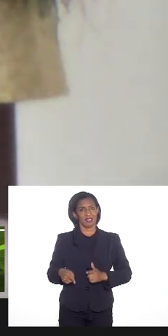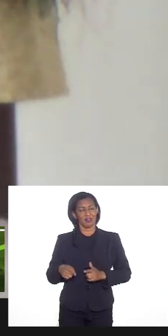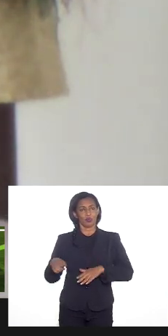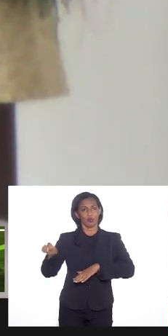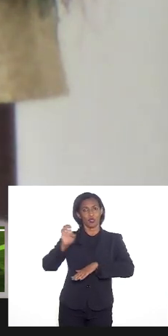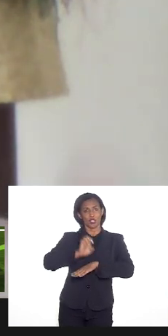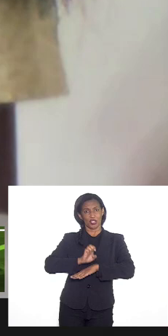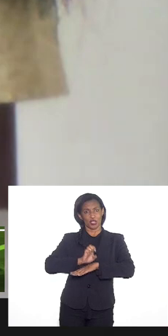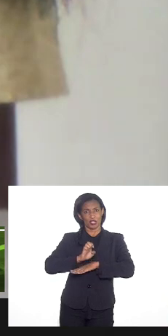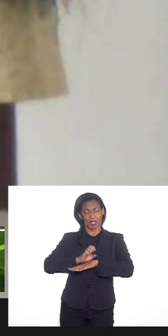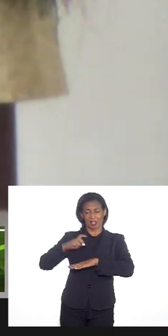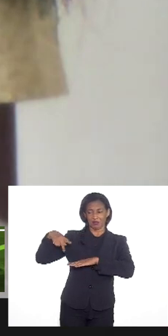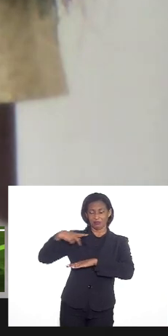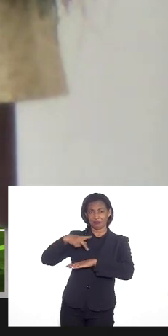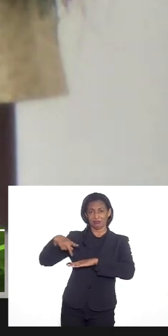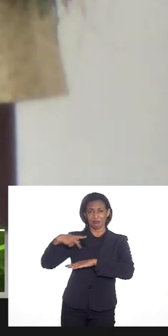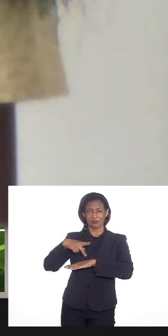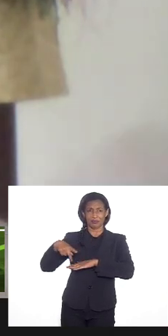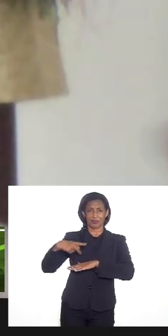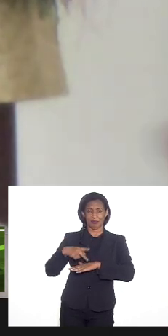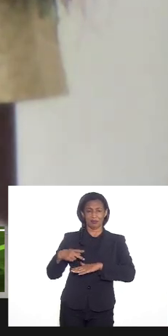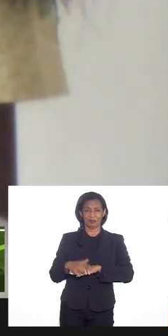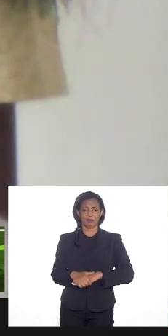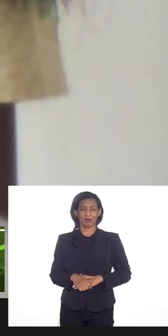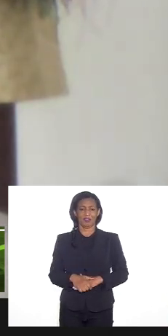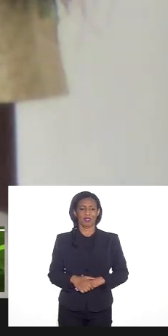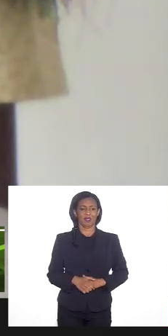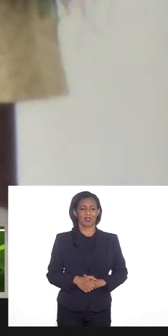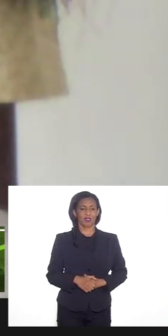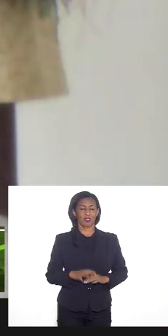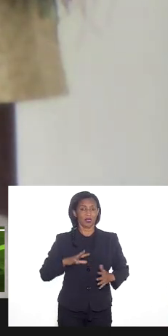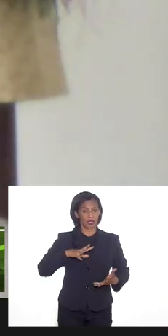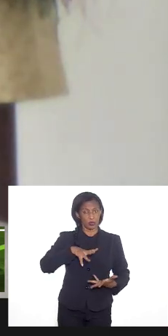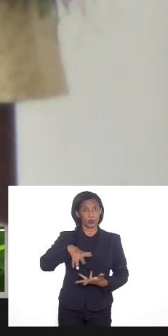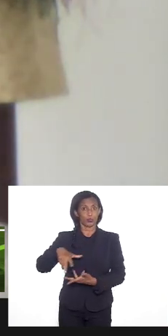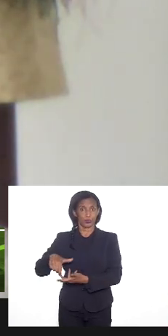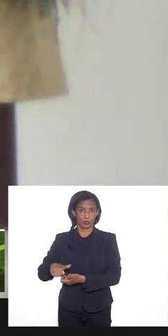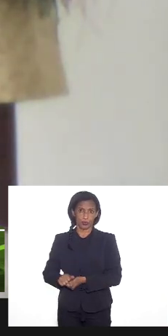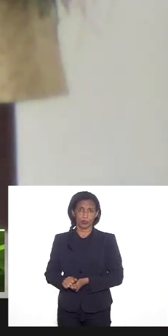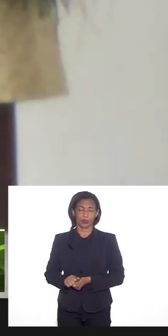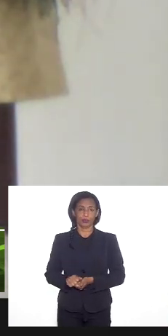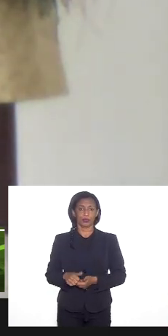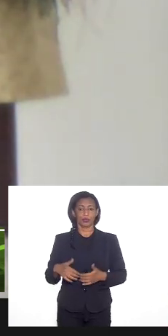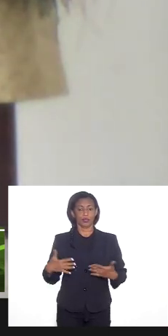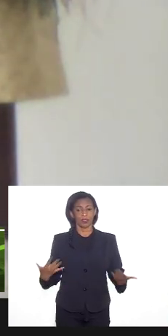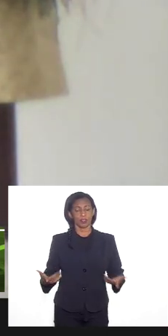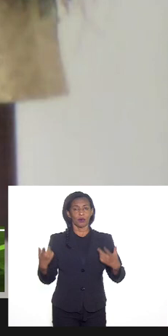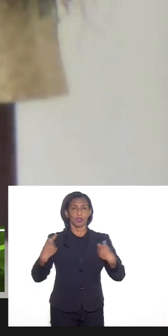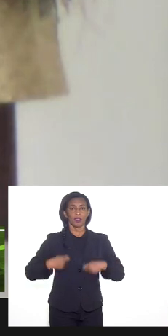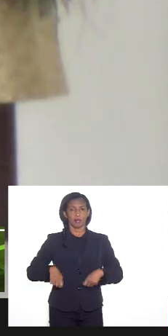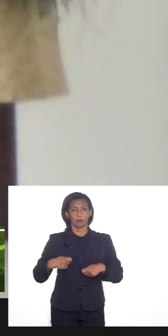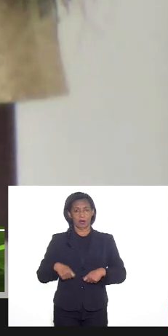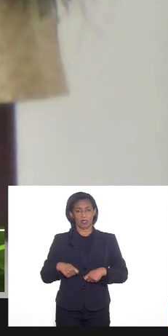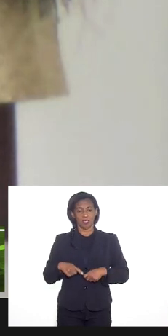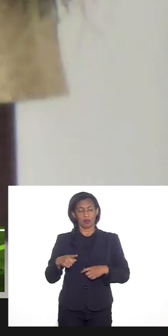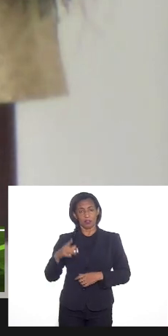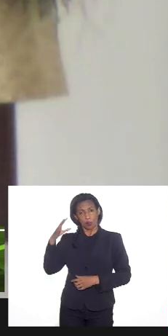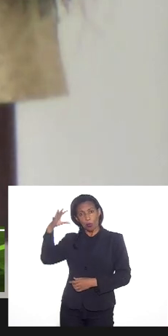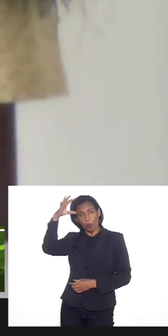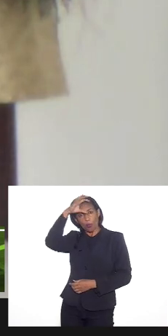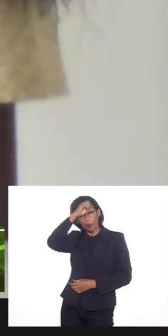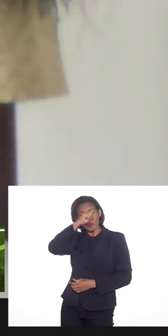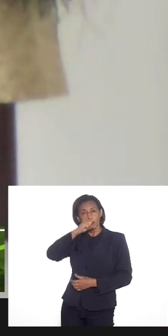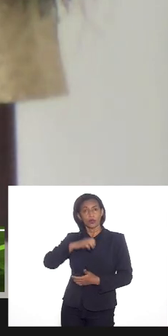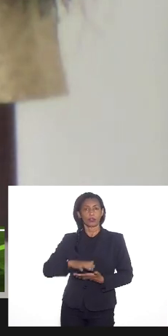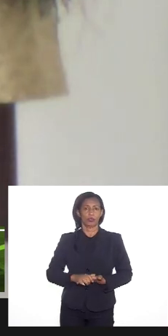Estado-nação, do mal e do mundo. Então, isso é preciso que seja compreendido